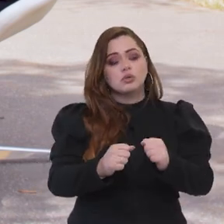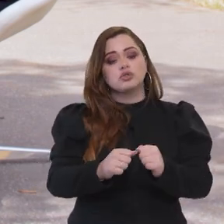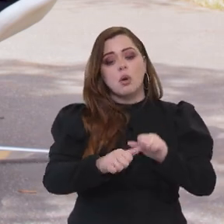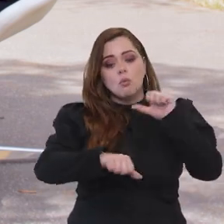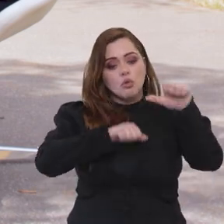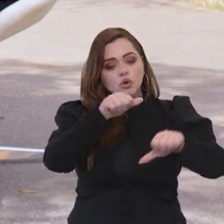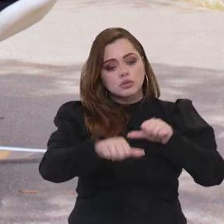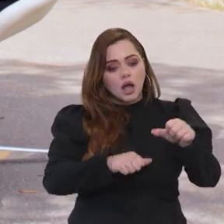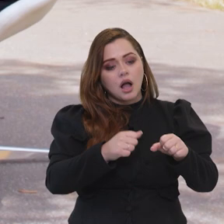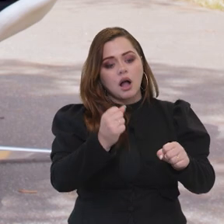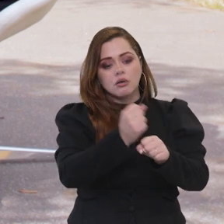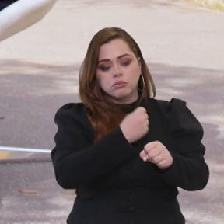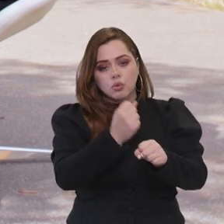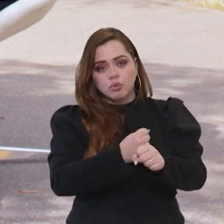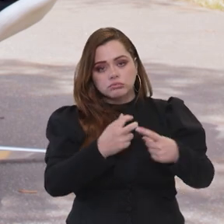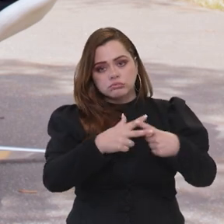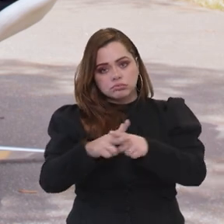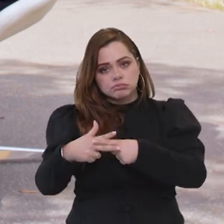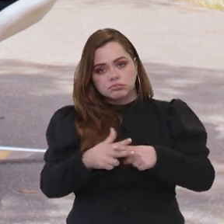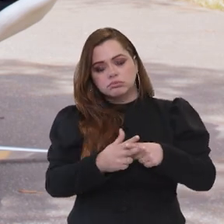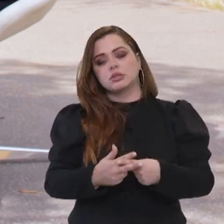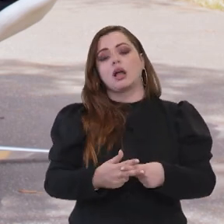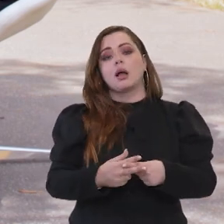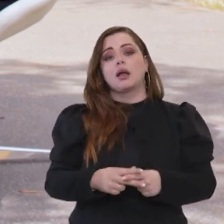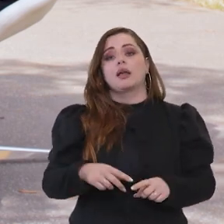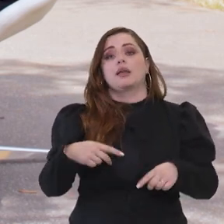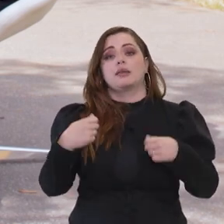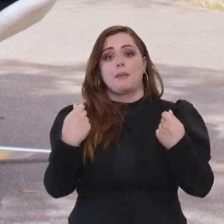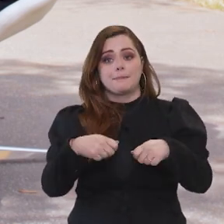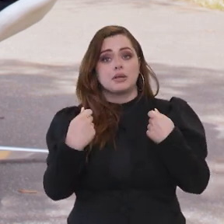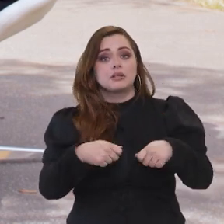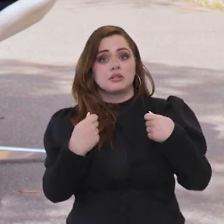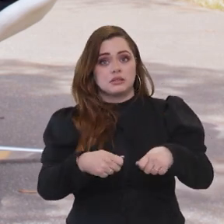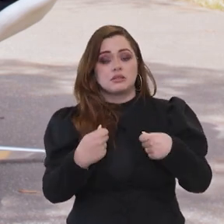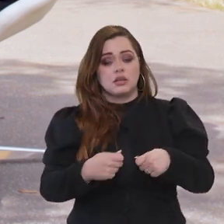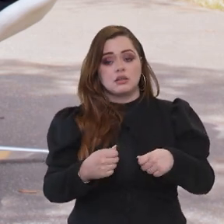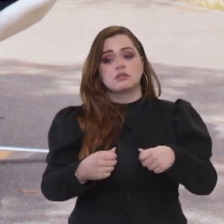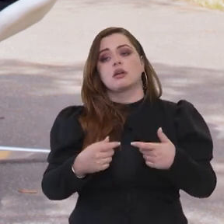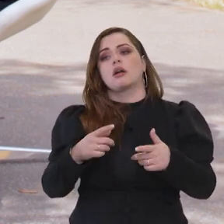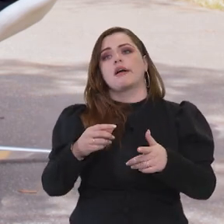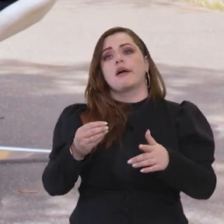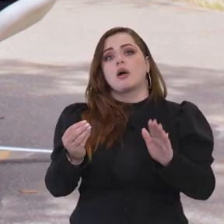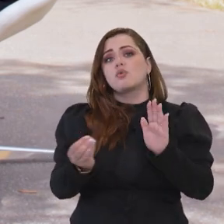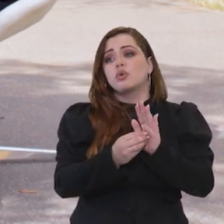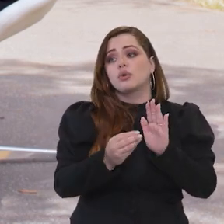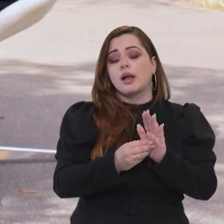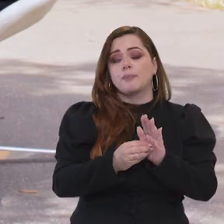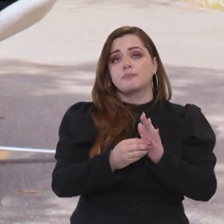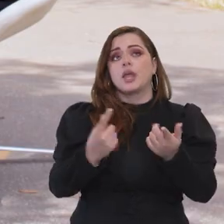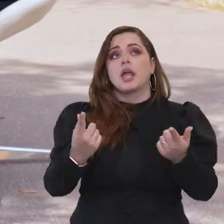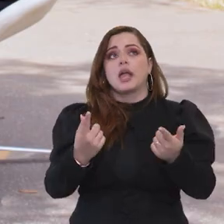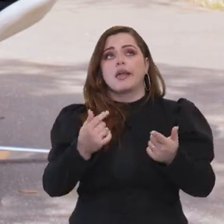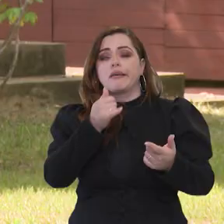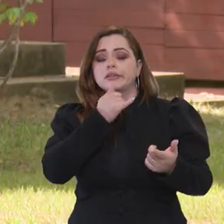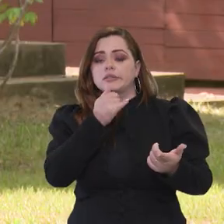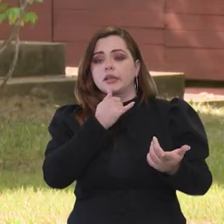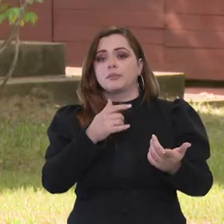novas edificações como também o retrofit, que é uma nova modalidade que a gente precisa instituir, porque além de você